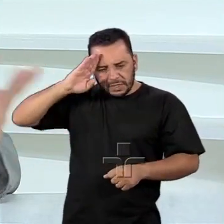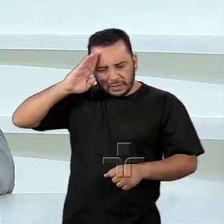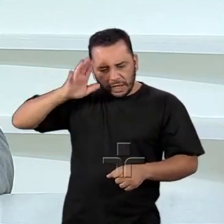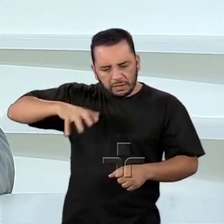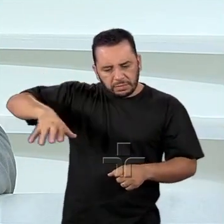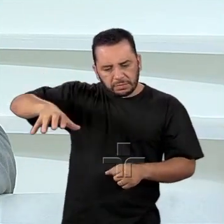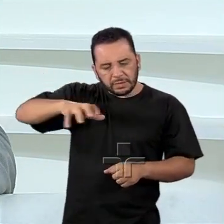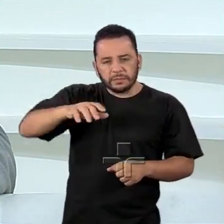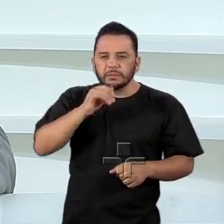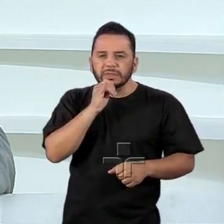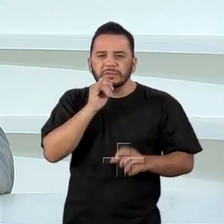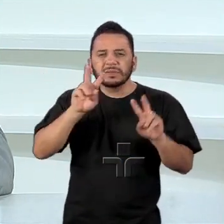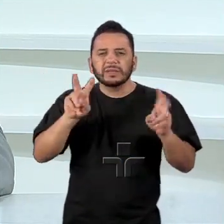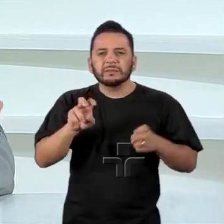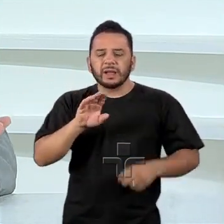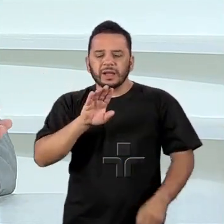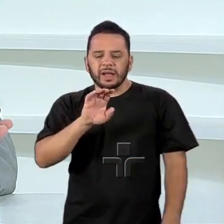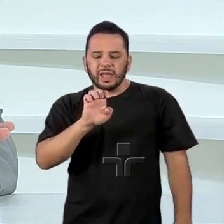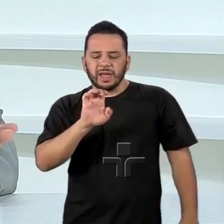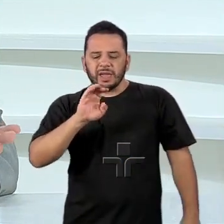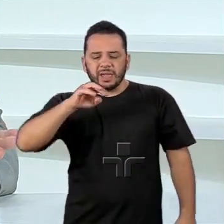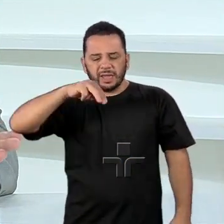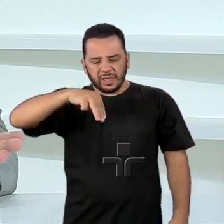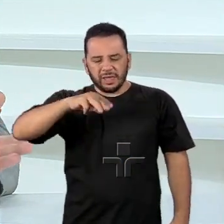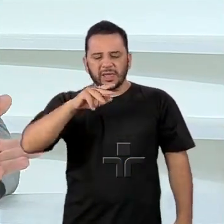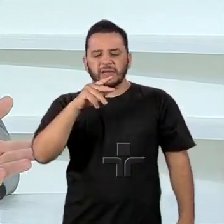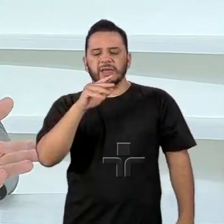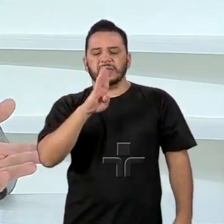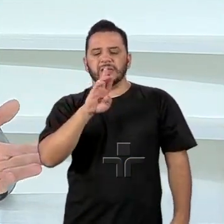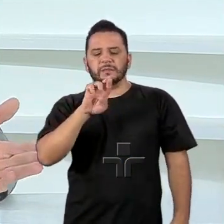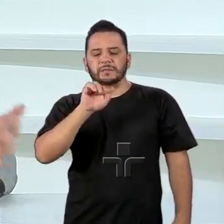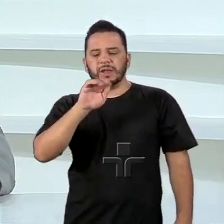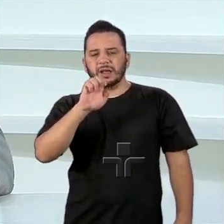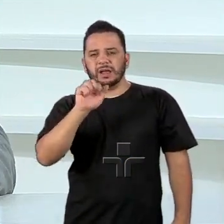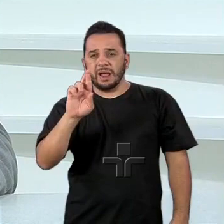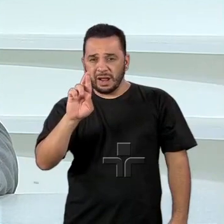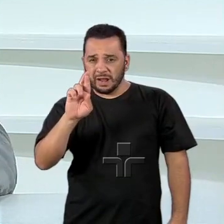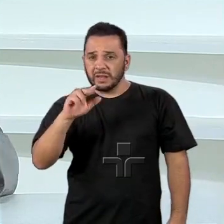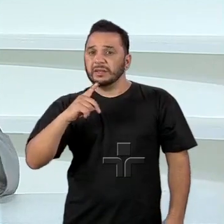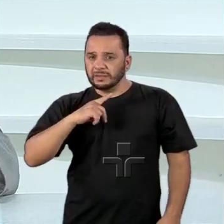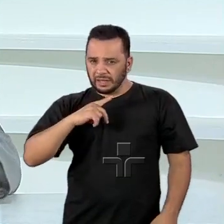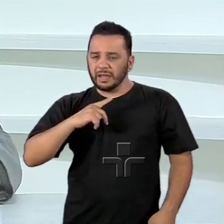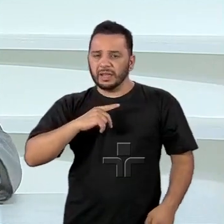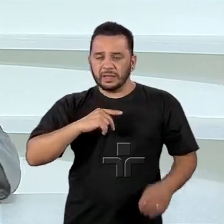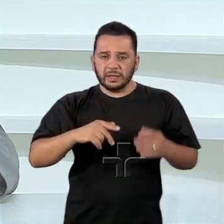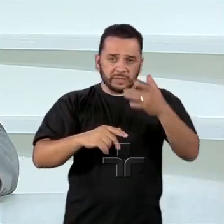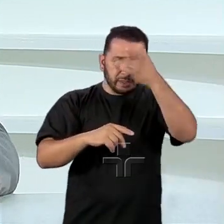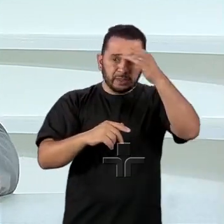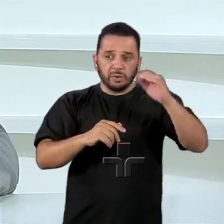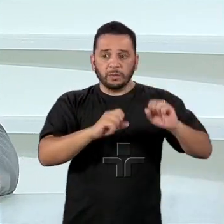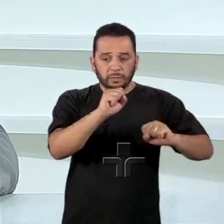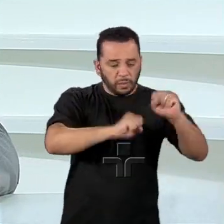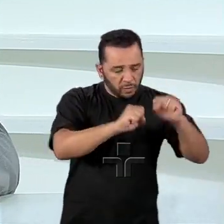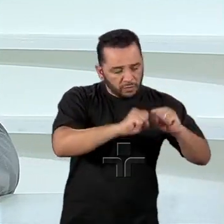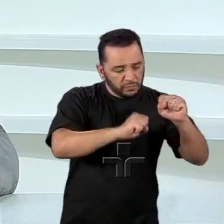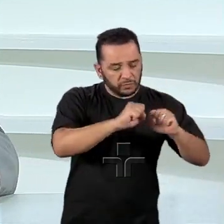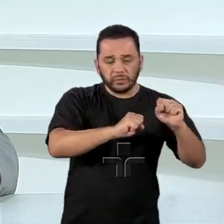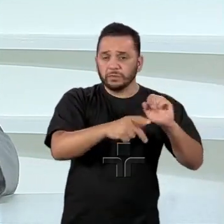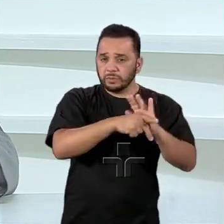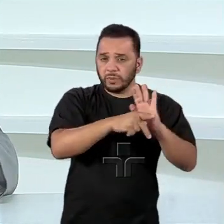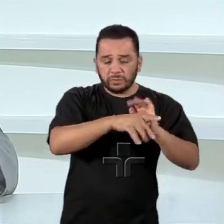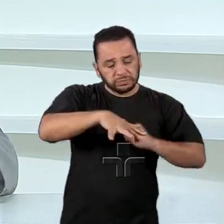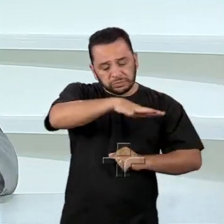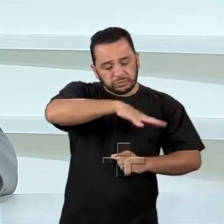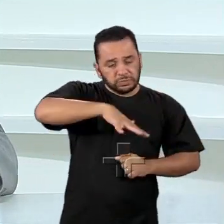Embraer hoje, por exemplo, é um tema que tem uma parte civil e uma parte militar. A defesa da tecnologia nacional, a